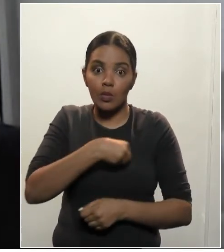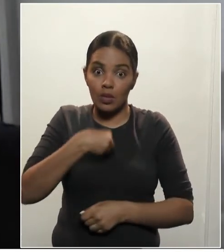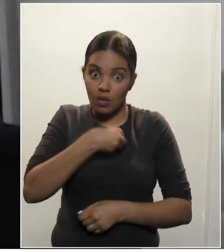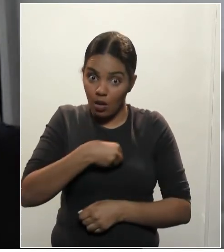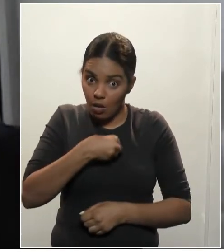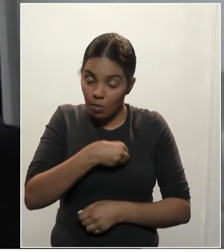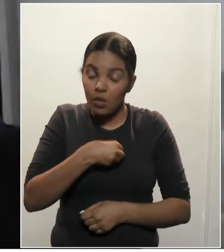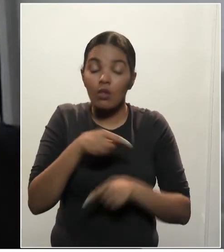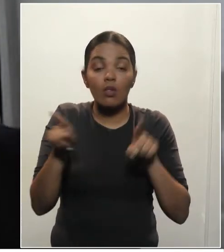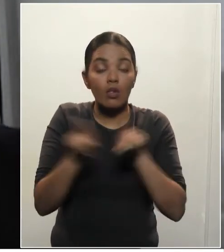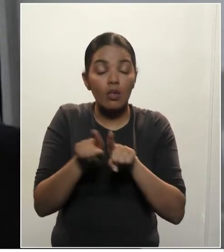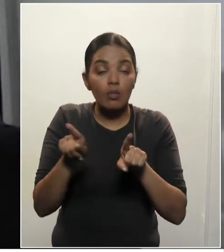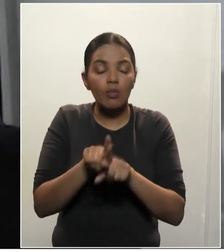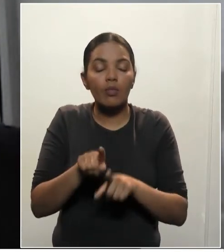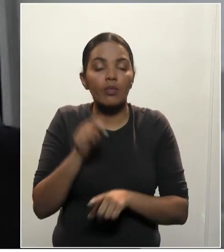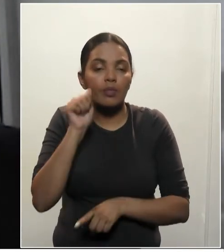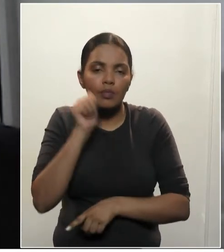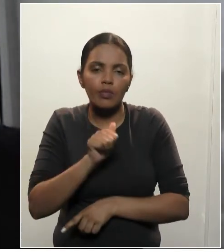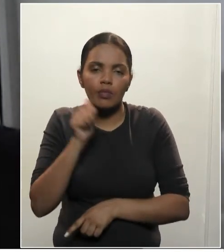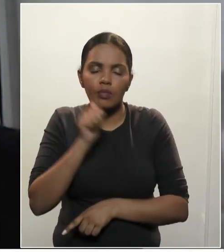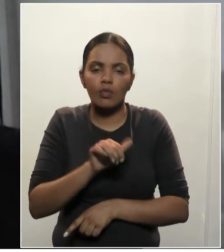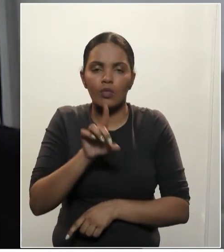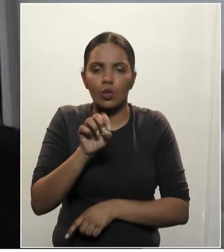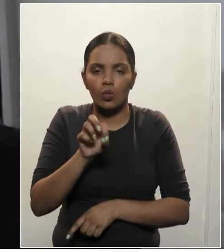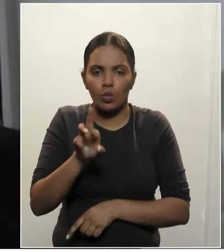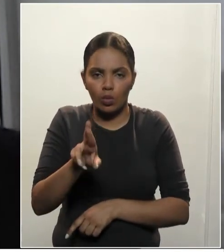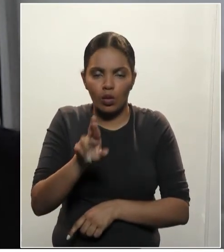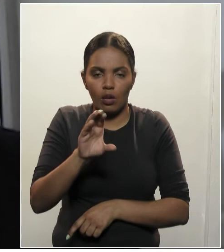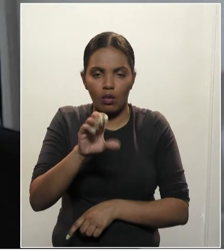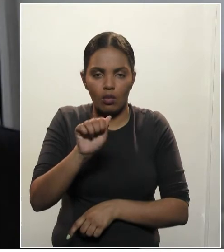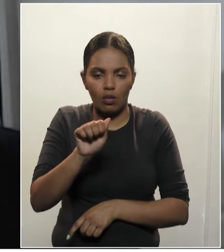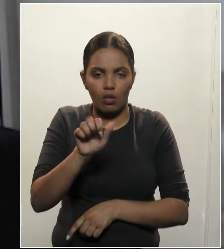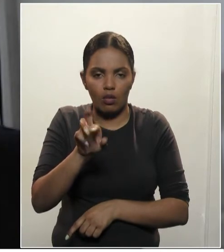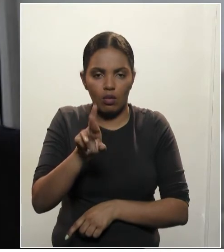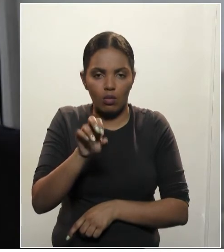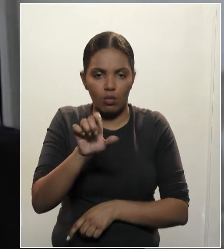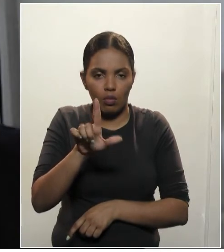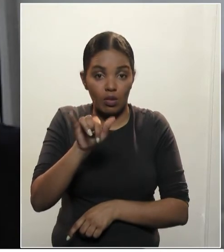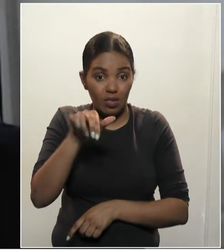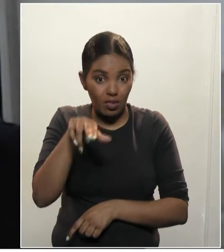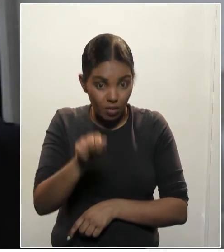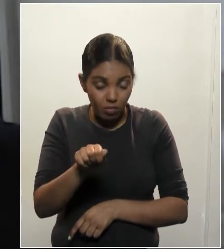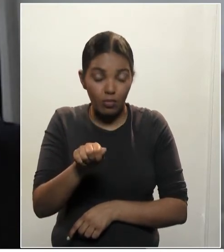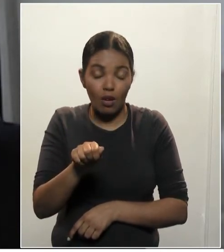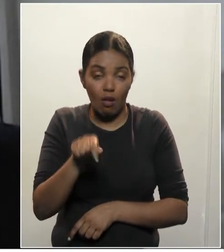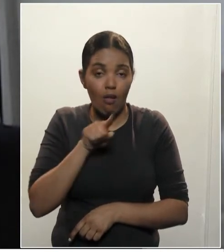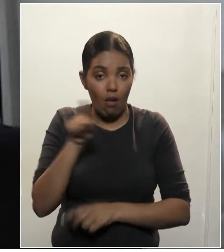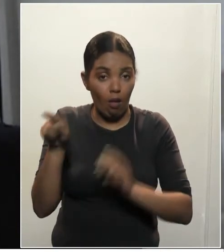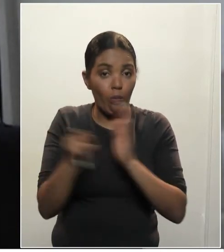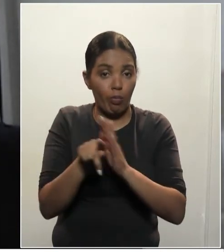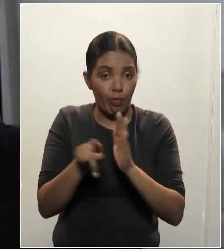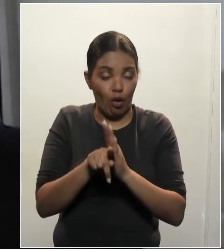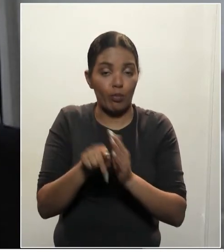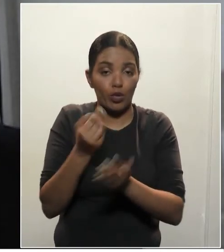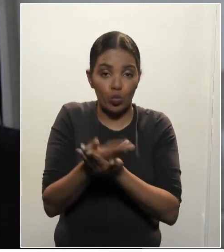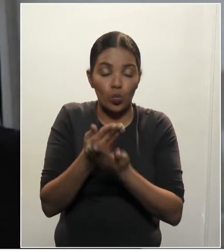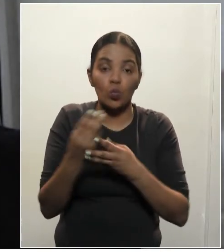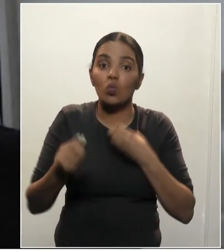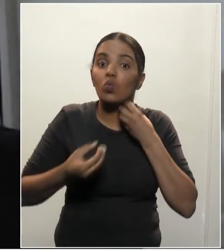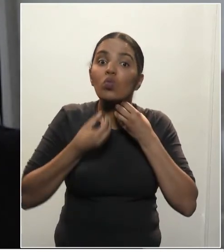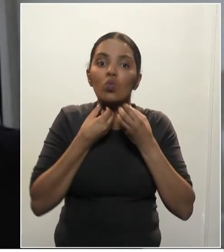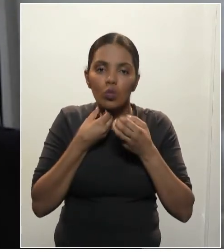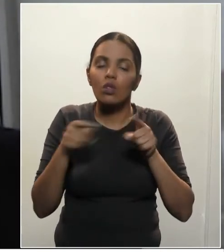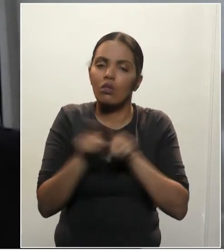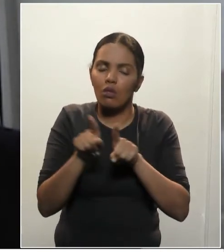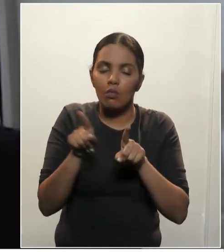A doutora Caroline Ziliotto, que é a endocrinologista que me atendeu. E o doutor Joaquim Branco Fernandes, lá de Maringá, que